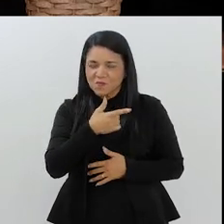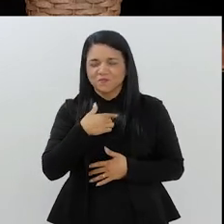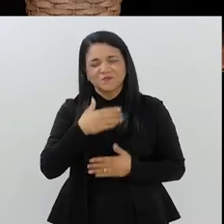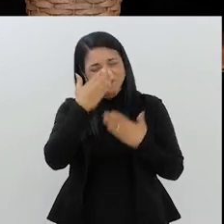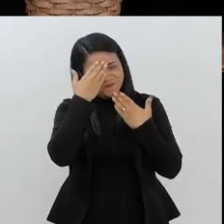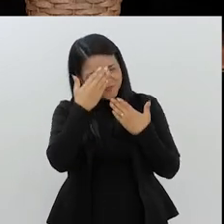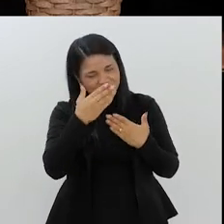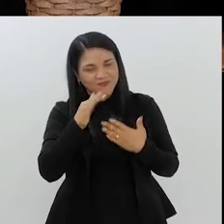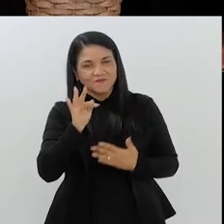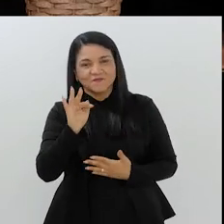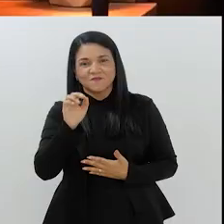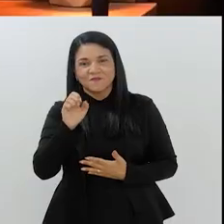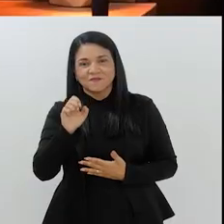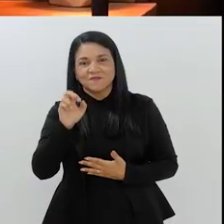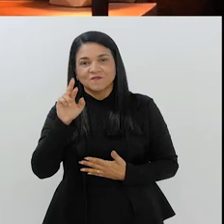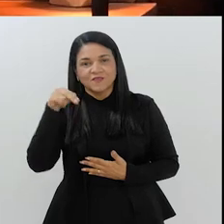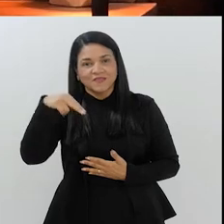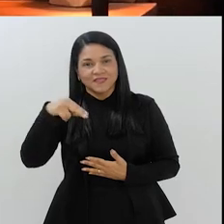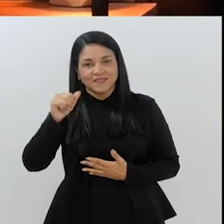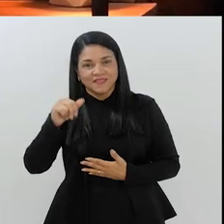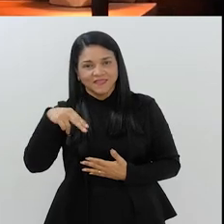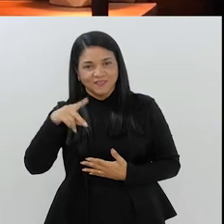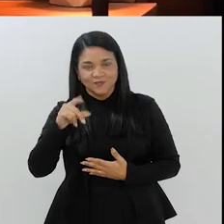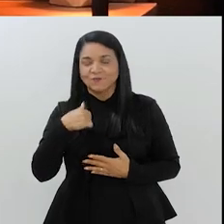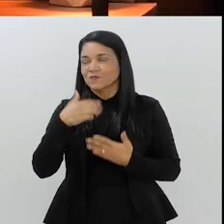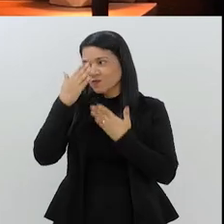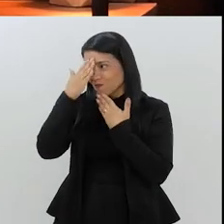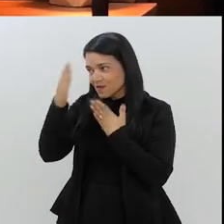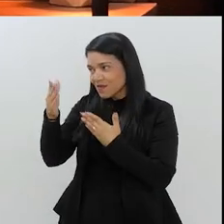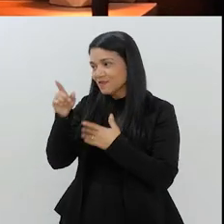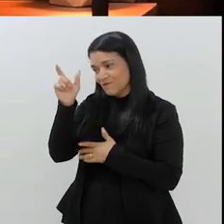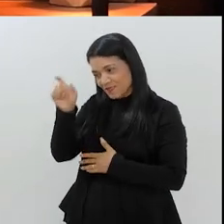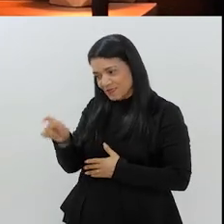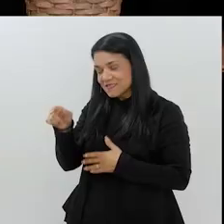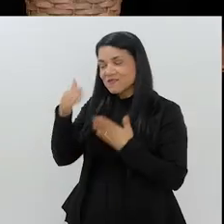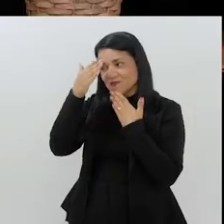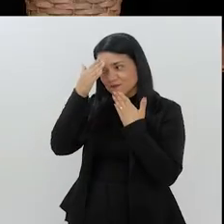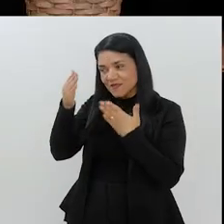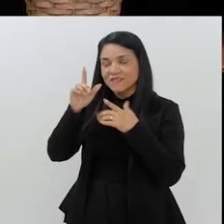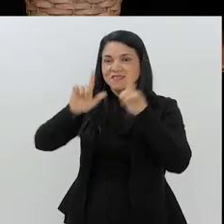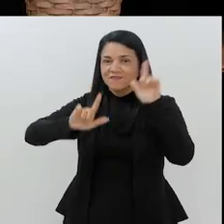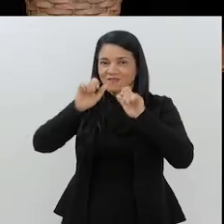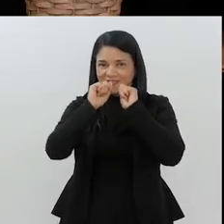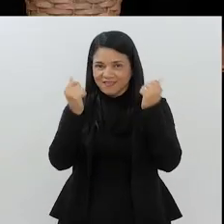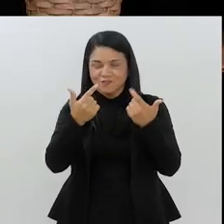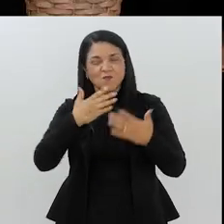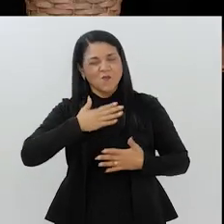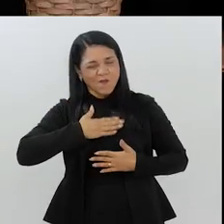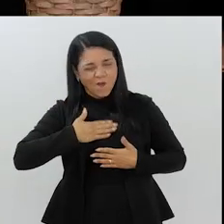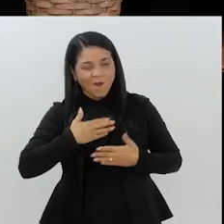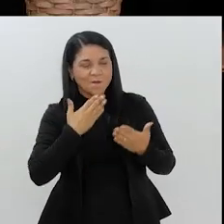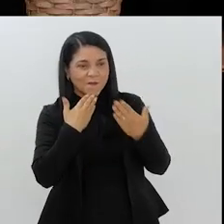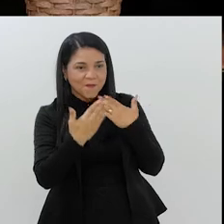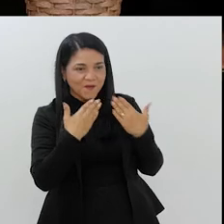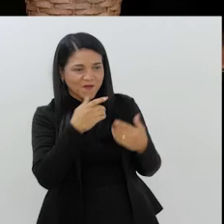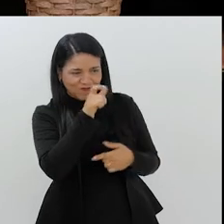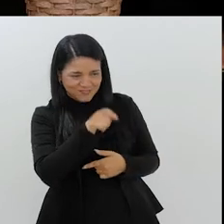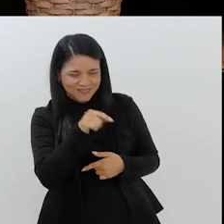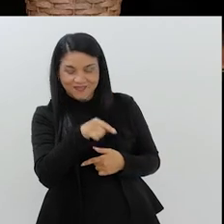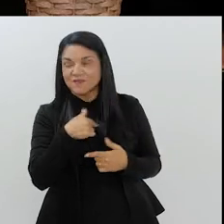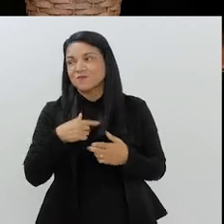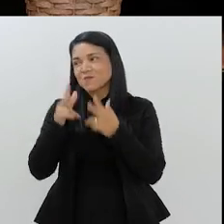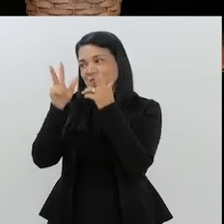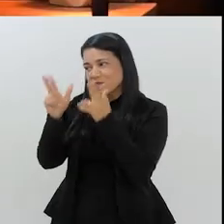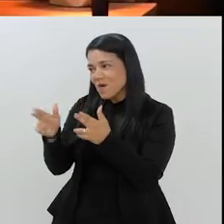Obrigada, Fernando. Obrigado a você pelo convite. Obrigado à TV Alerj também. Sabe que eu gosto muito, né? De conversar com você, né? Idem.